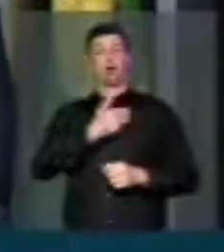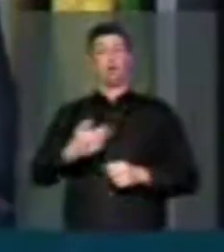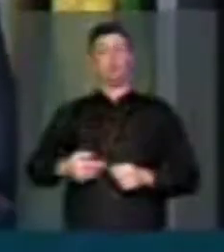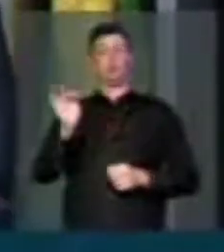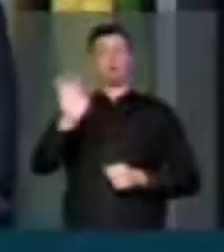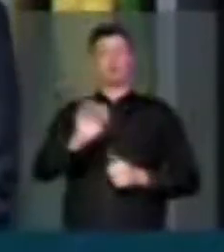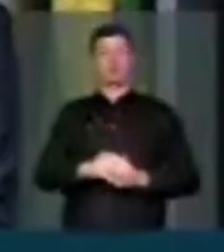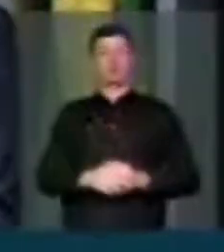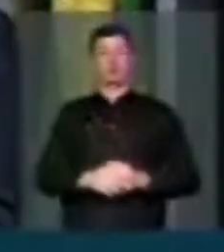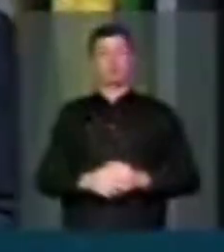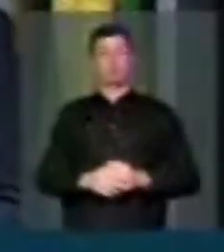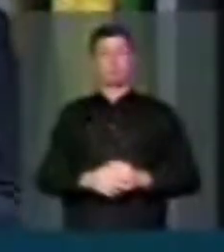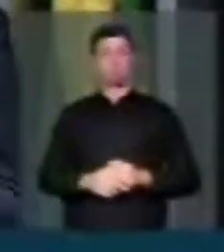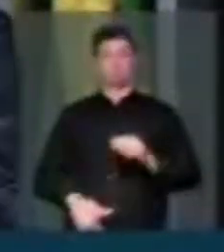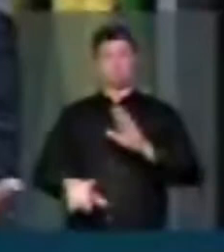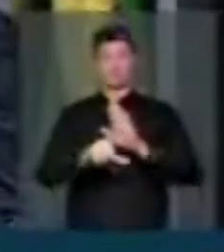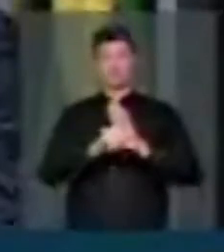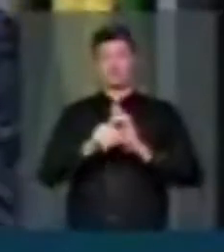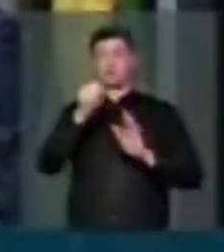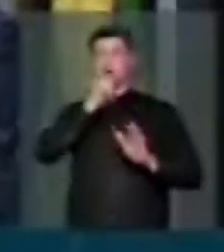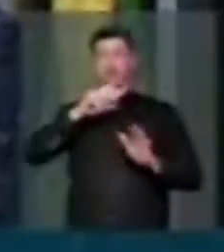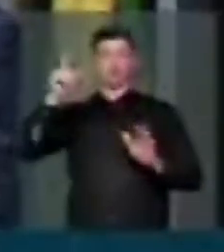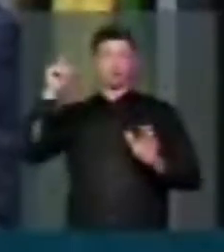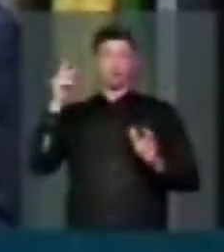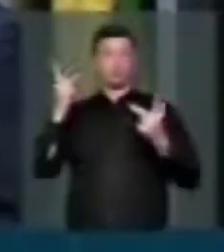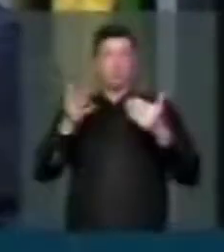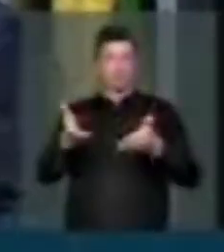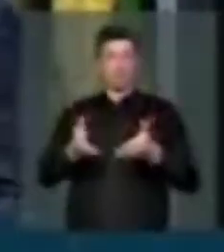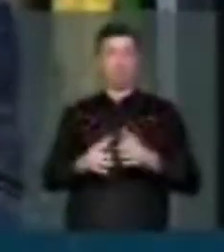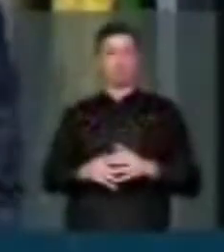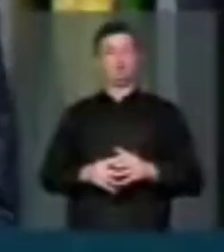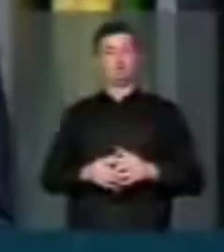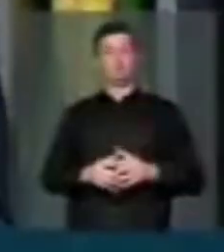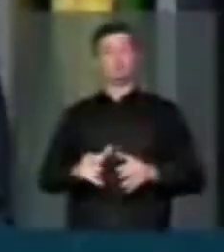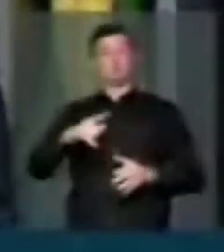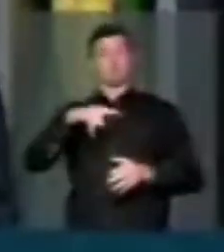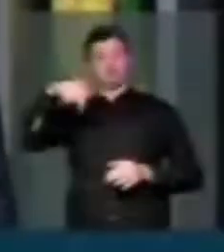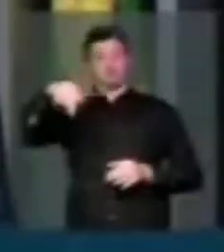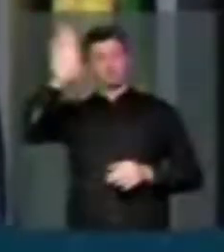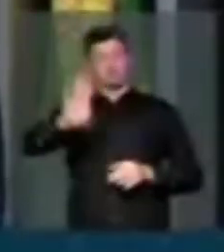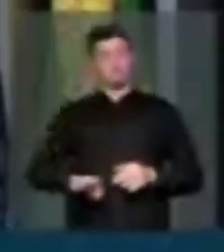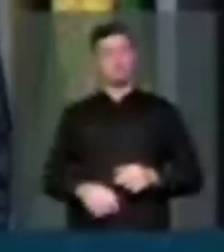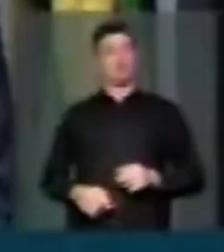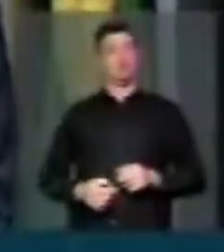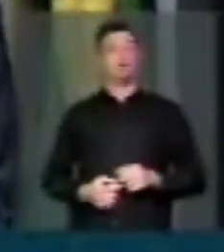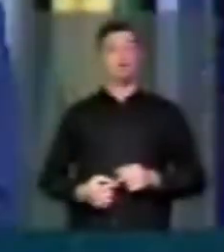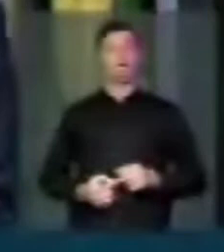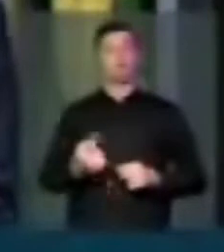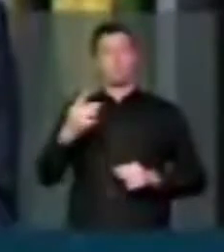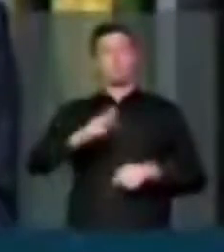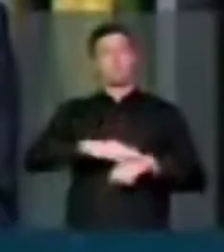No universo de leis ultrapassadas como esta, ainda vigentes no Brasil, uma das mais